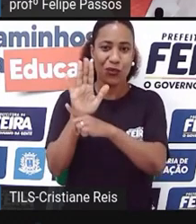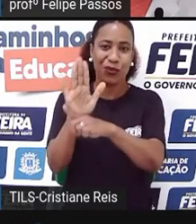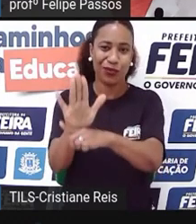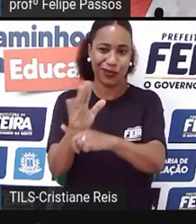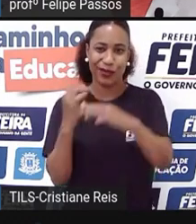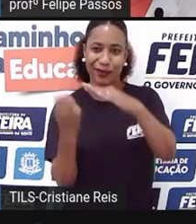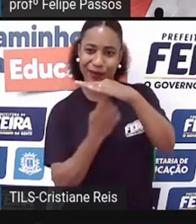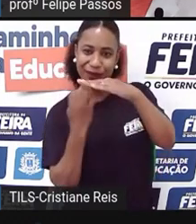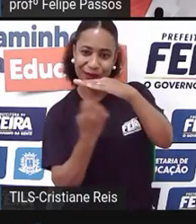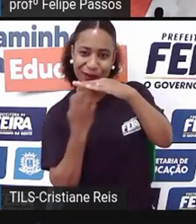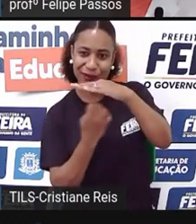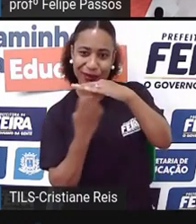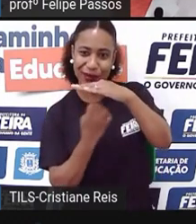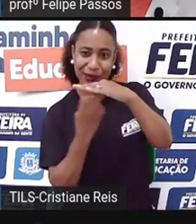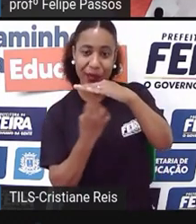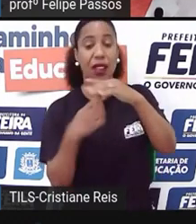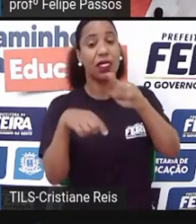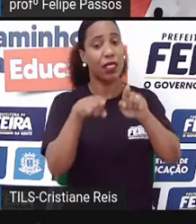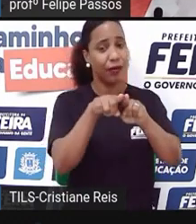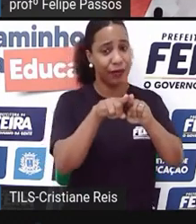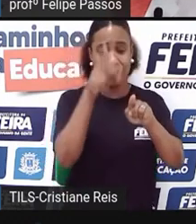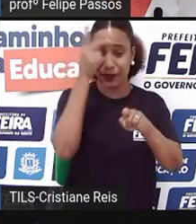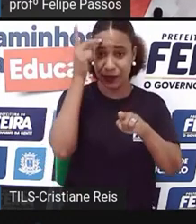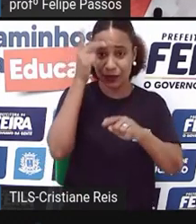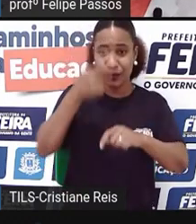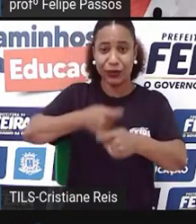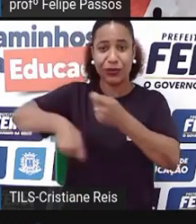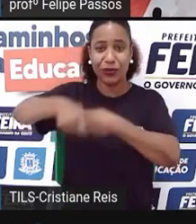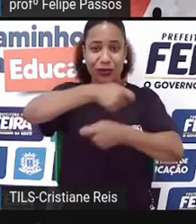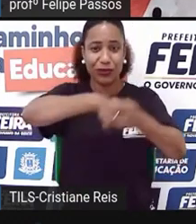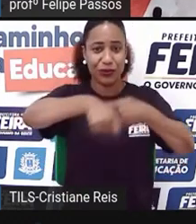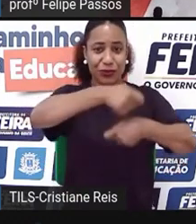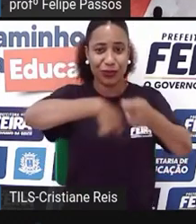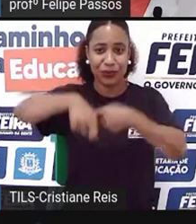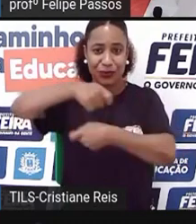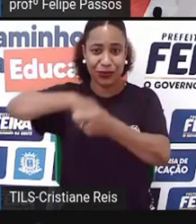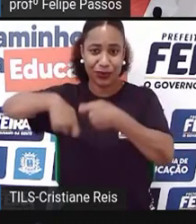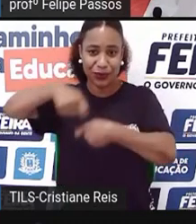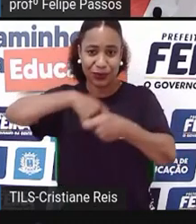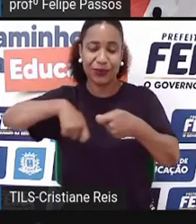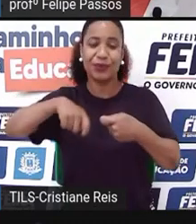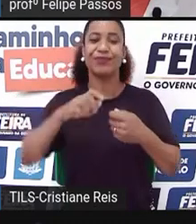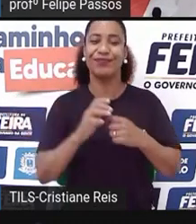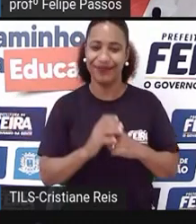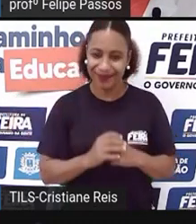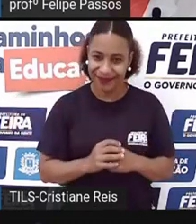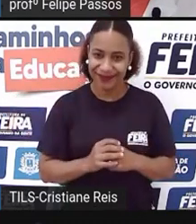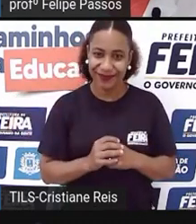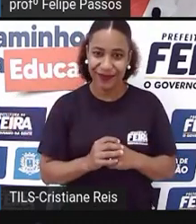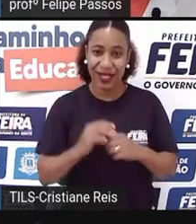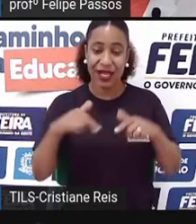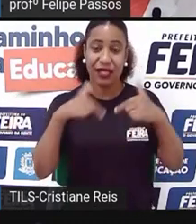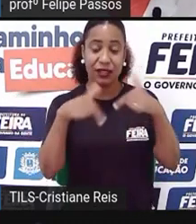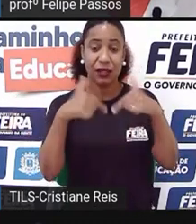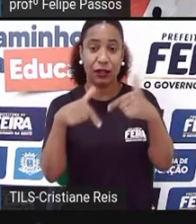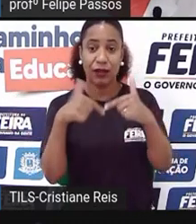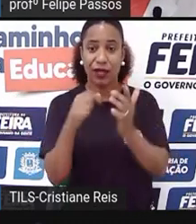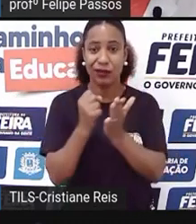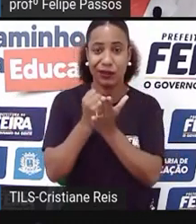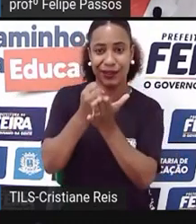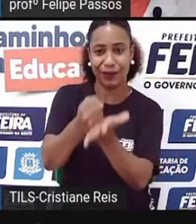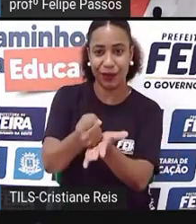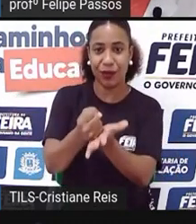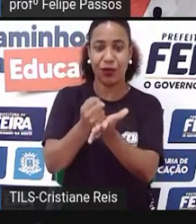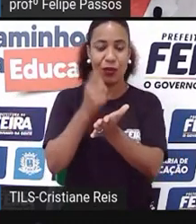pessoas que já realizam alguma atividade, mas ainda não estão registrados. Então, esse trabalho de conscientização,